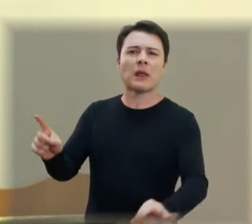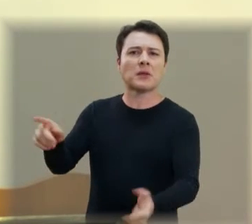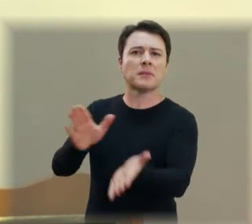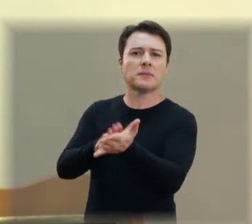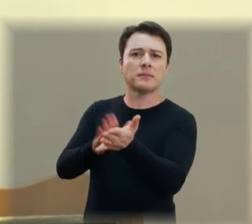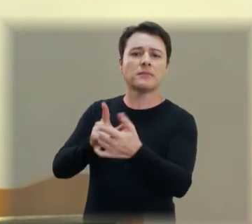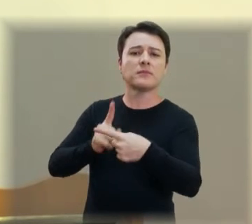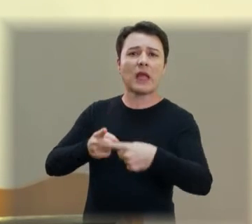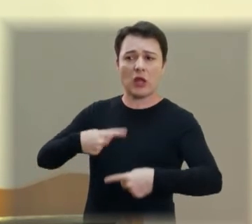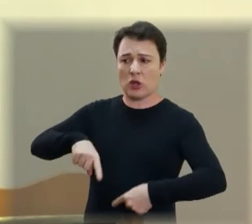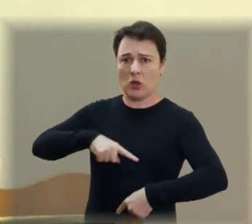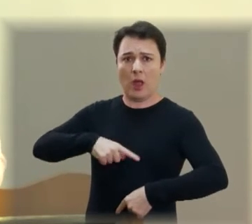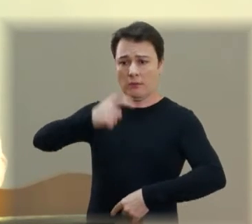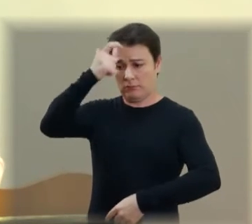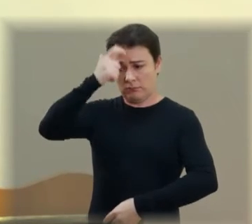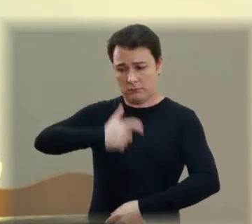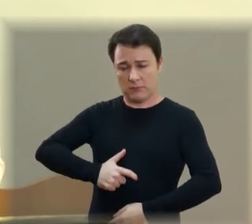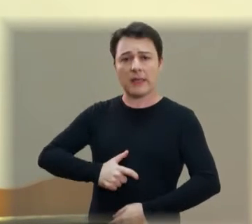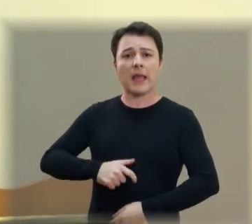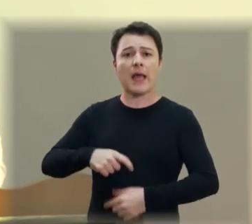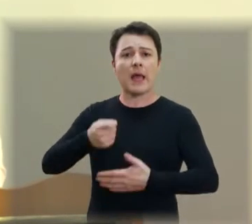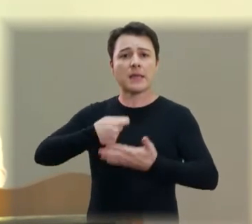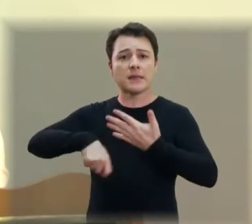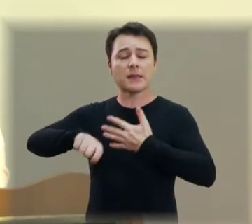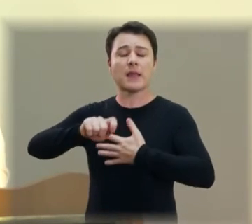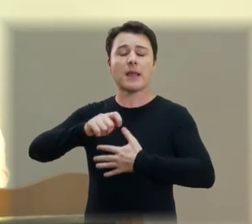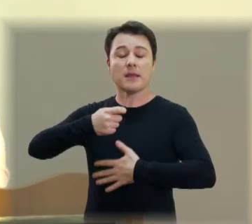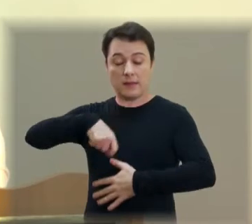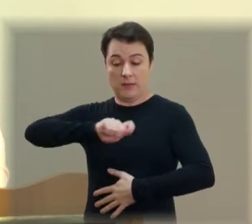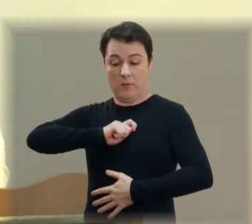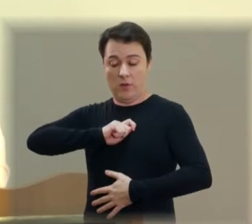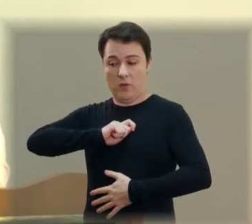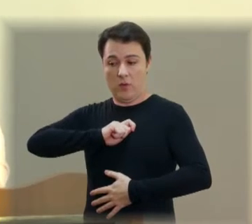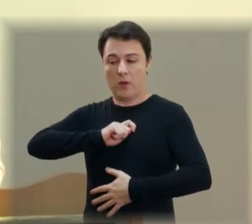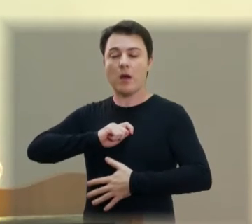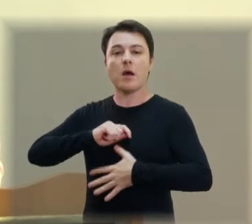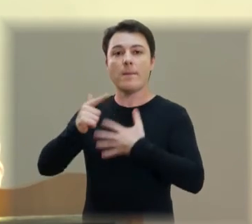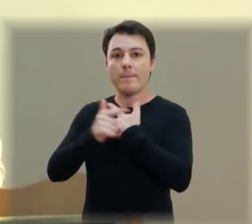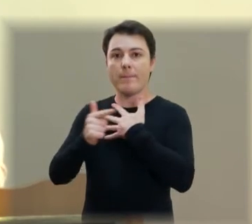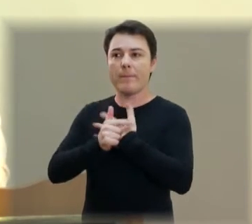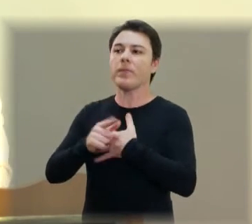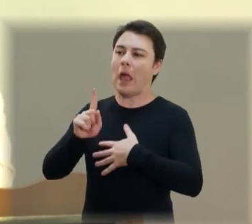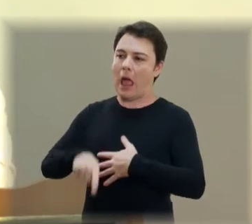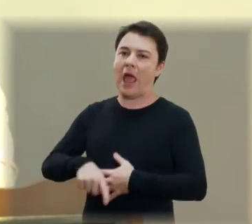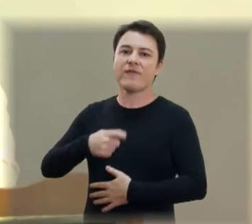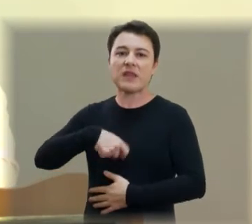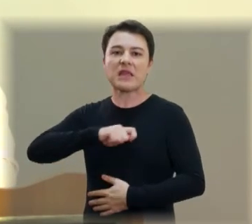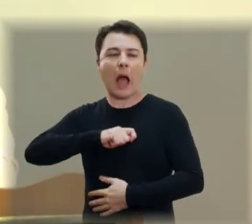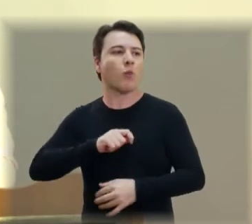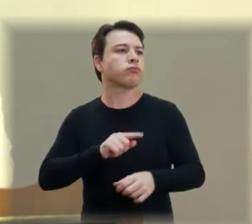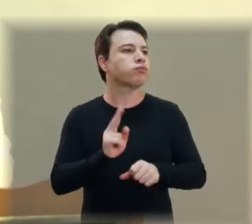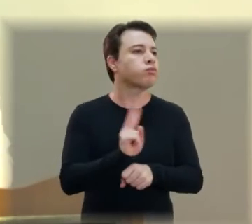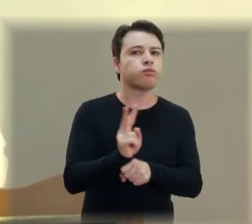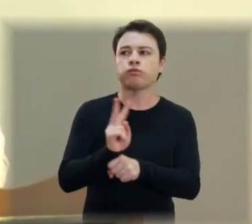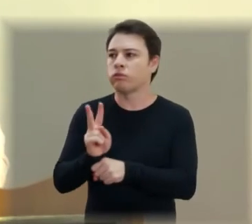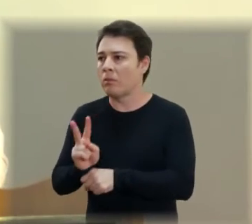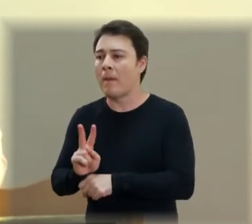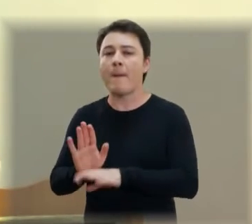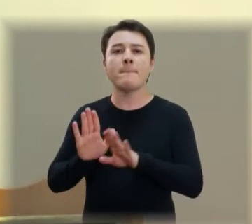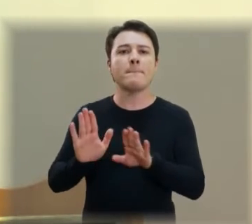que nós devemos, sim, fiscalizar e não constranger. Talvez algumas pessoas tenham se perdido